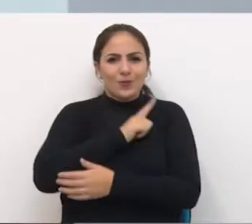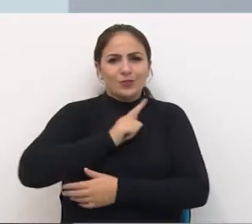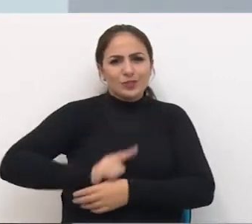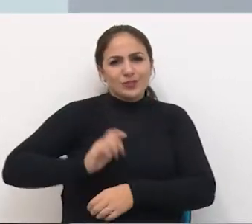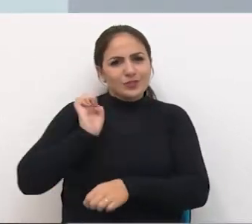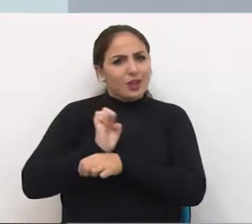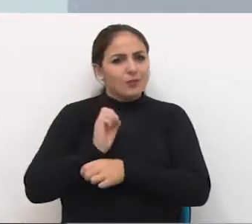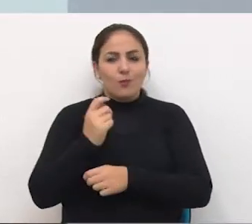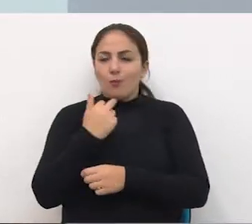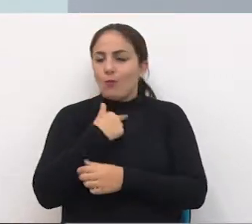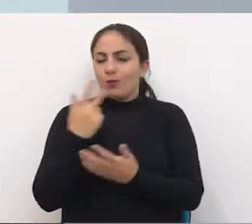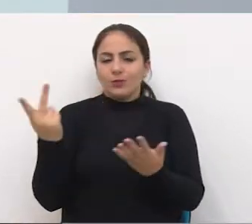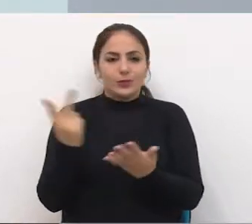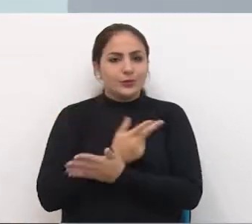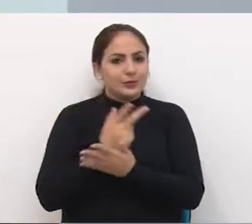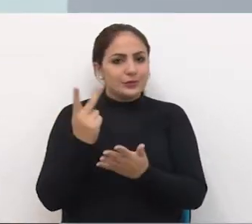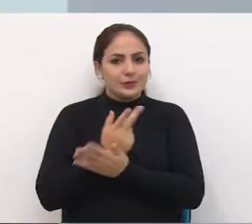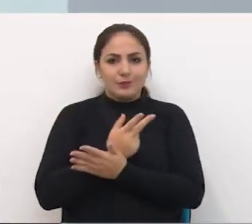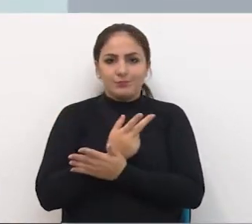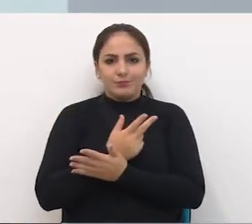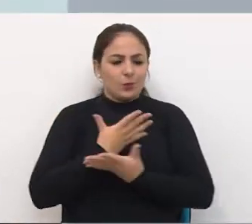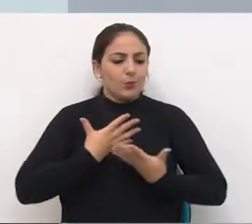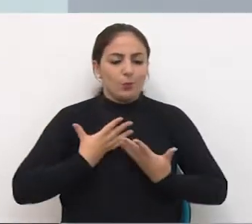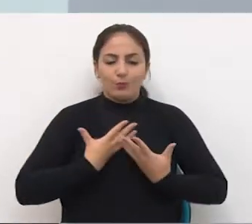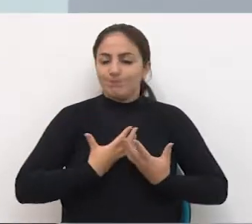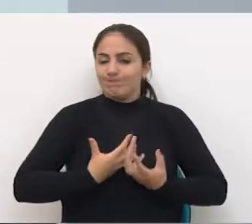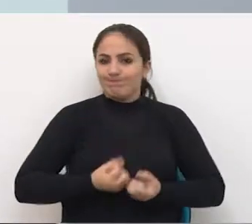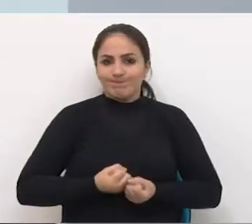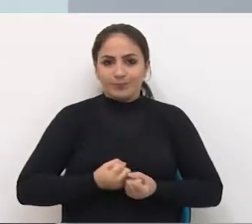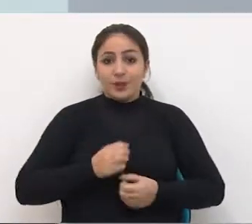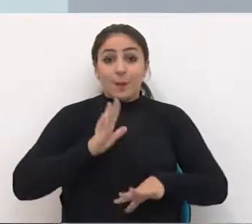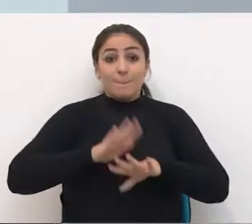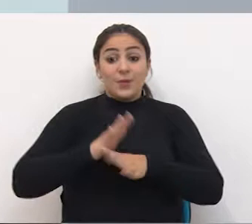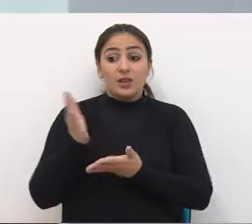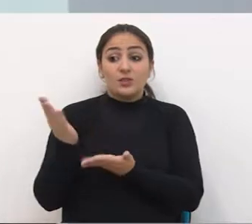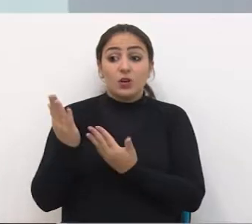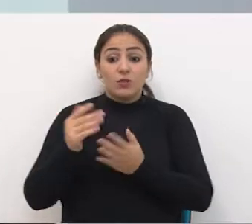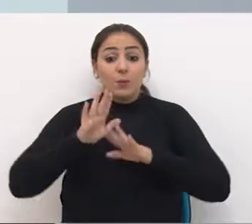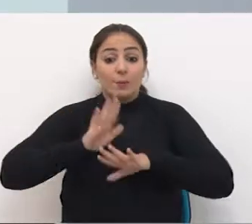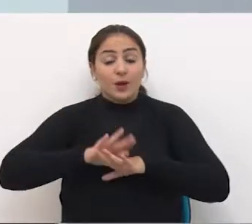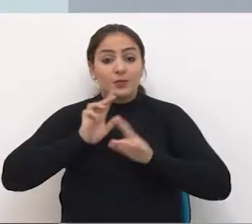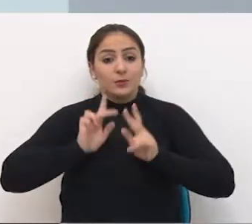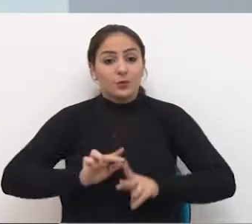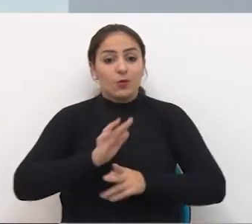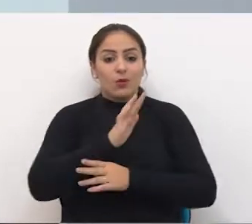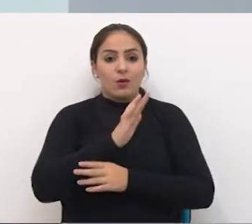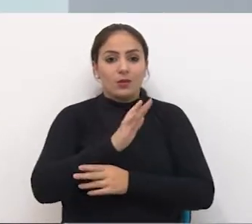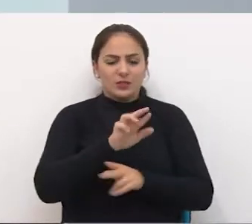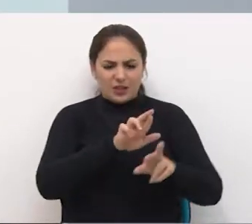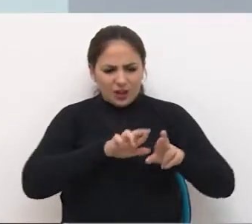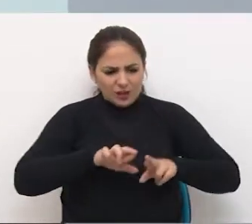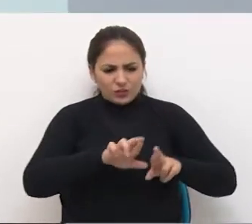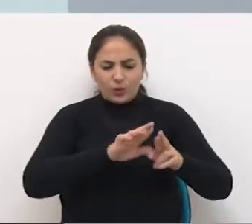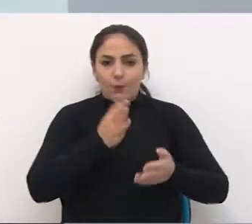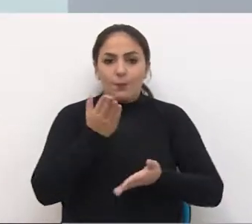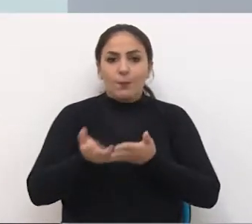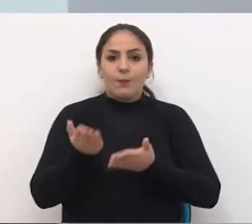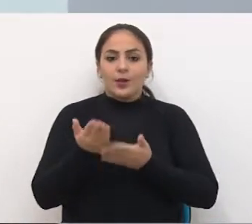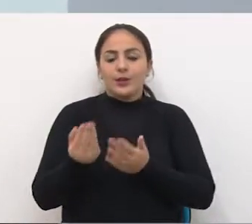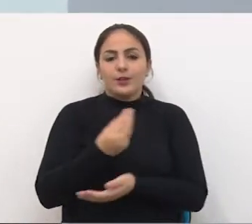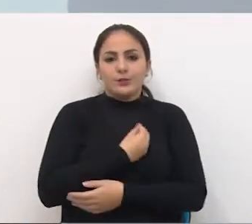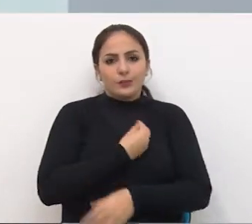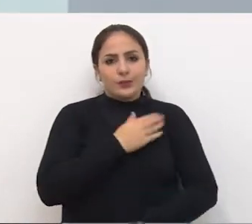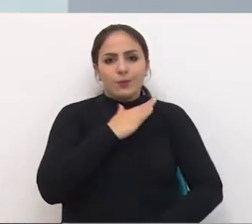Isso não dá mais para acontecer, não dá para demitir mais isso Não podemos mais jovens, mais pessoas daquela região Não só daquela região,